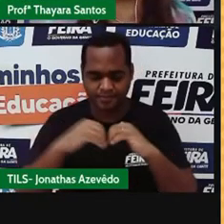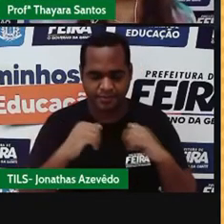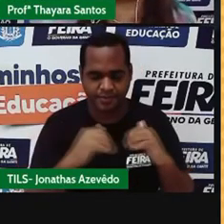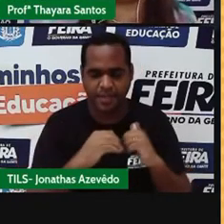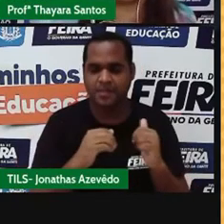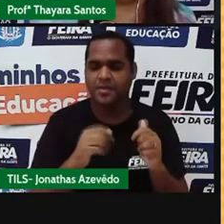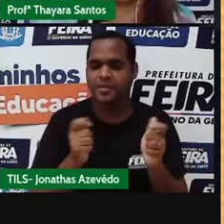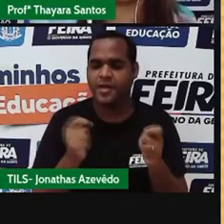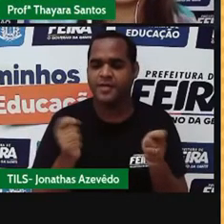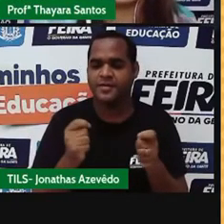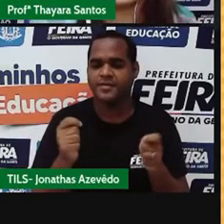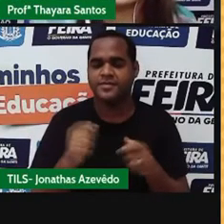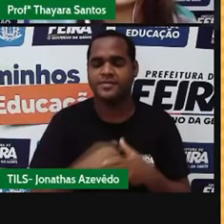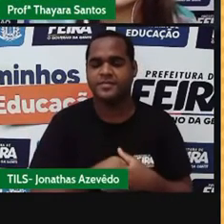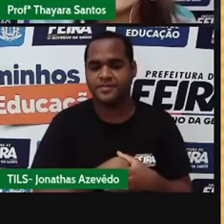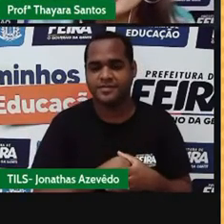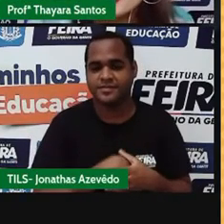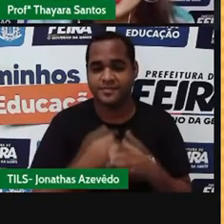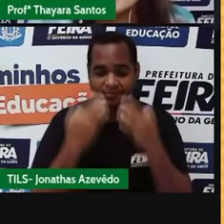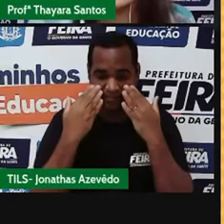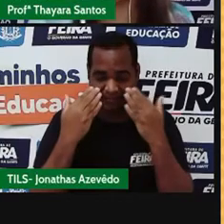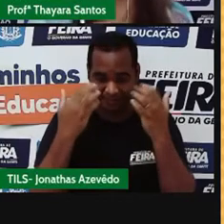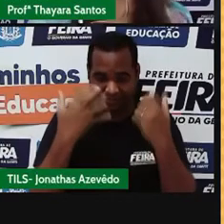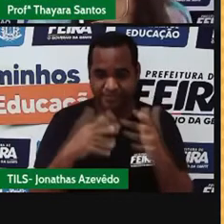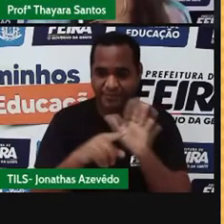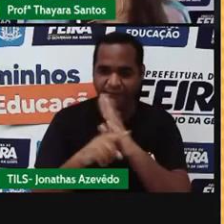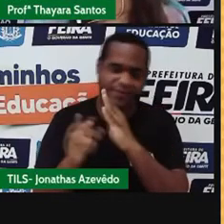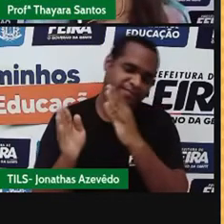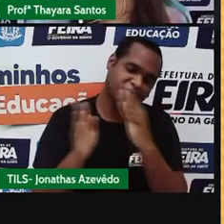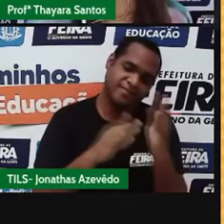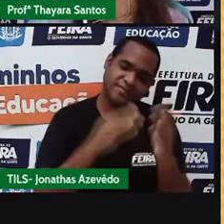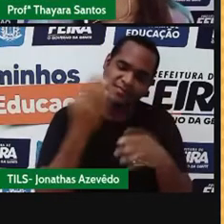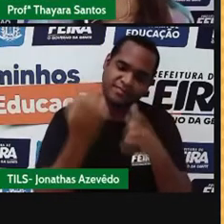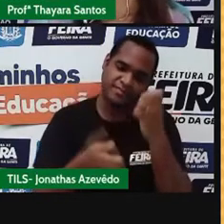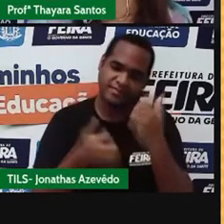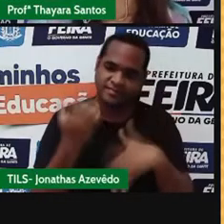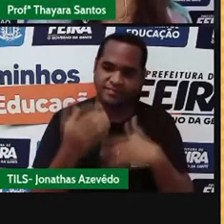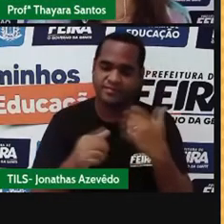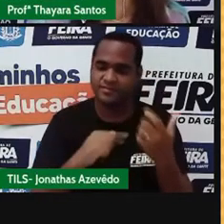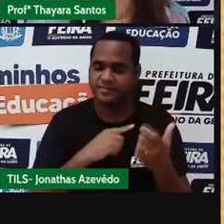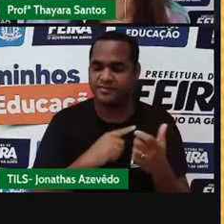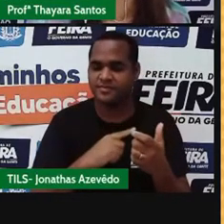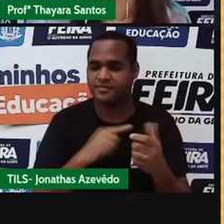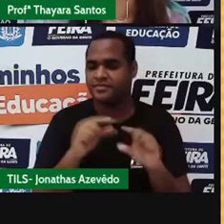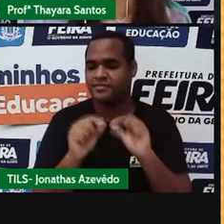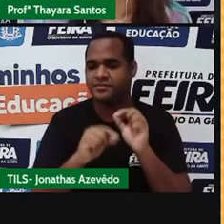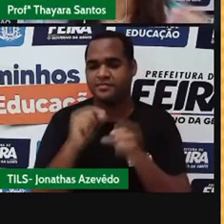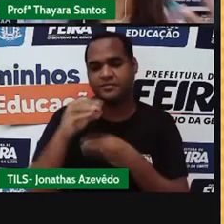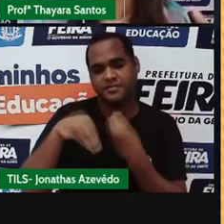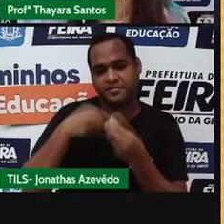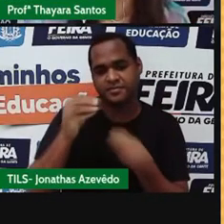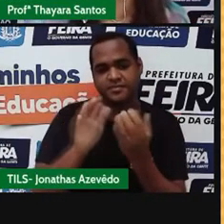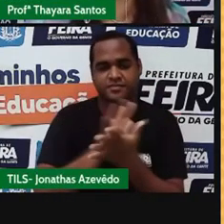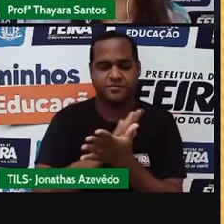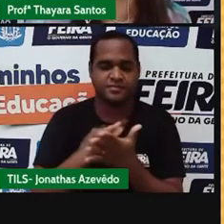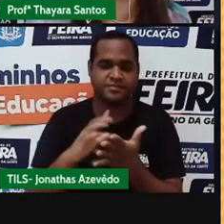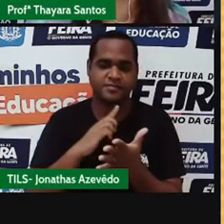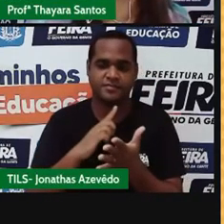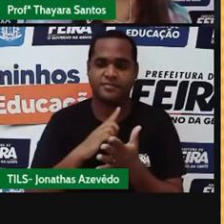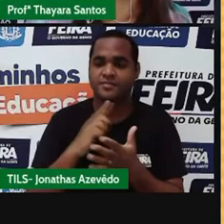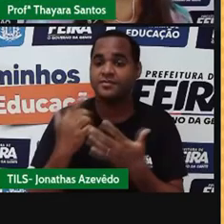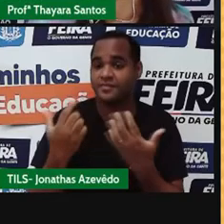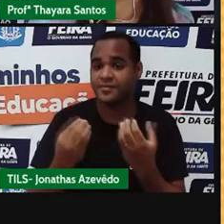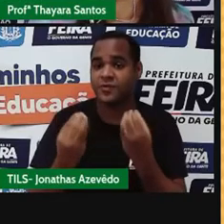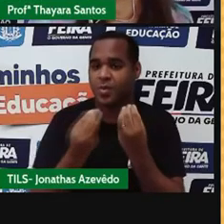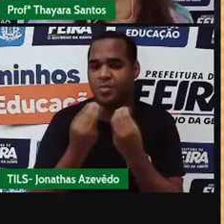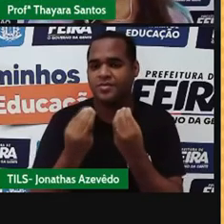Então, coloquei aqui para vocês esse vídeo, para vocês verem alguns dos métodos de separação de misturas. Tem métodos que só funcionam para